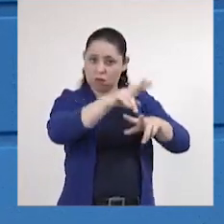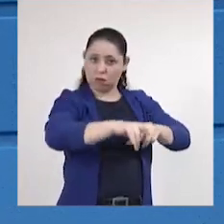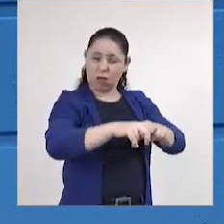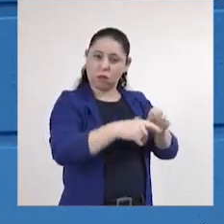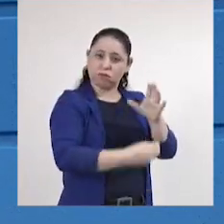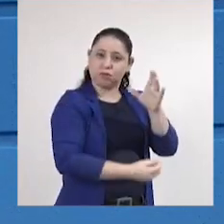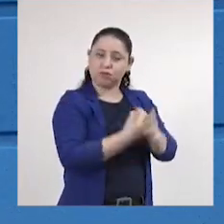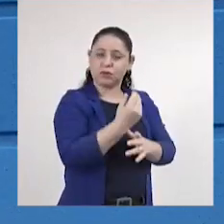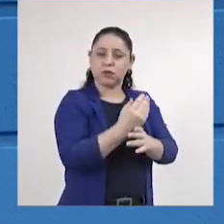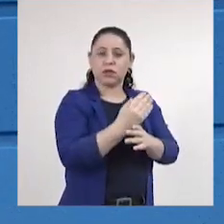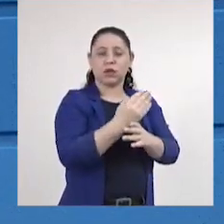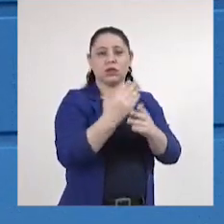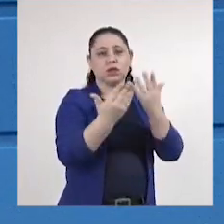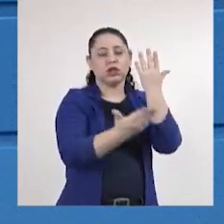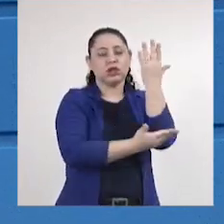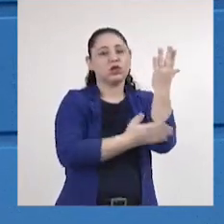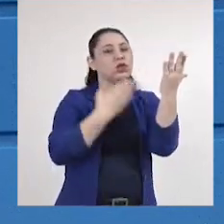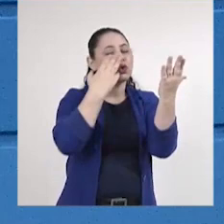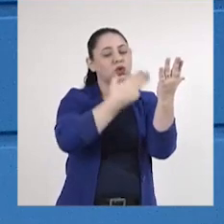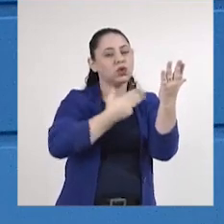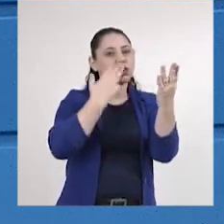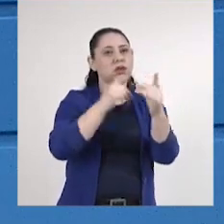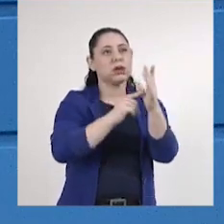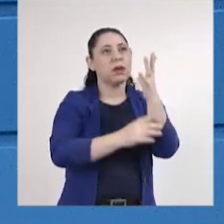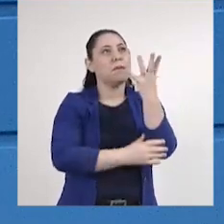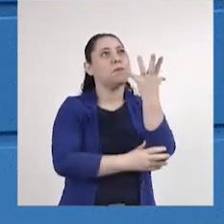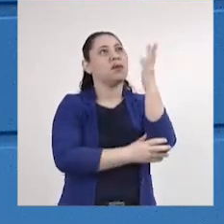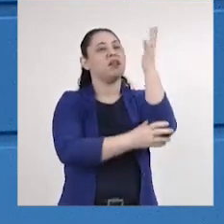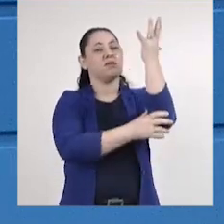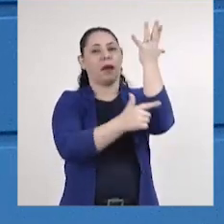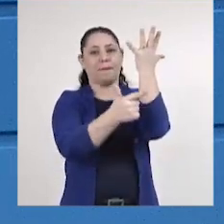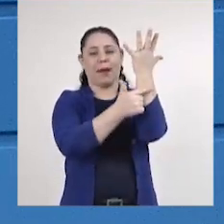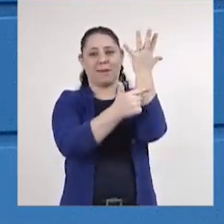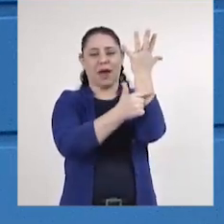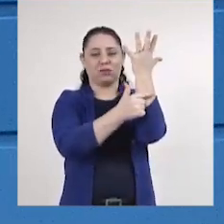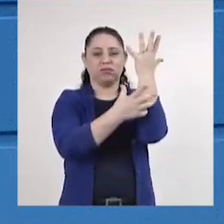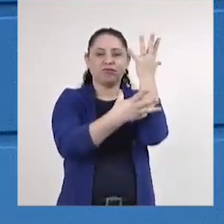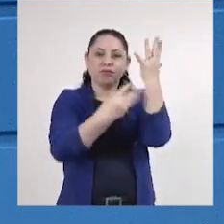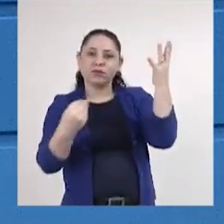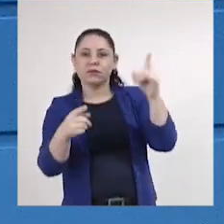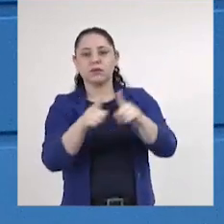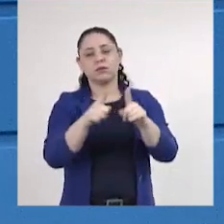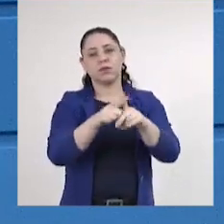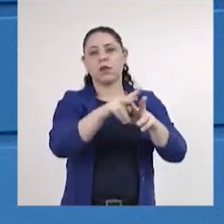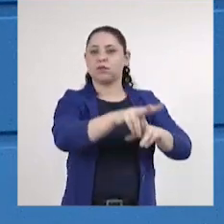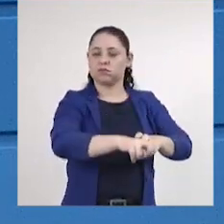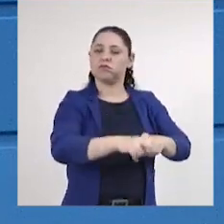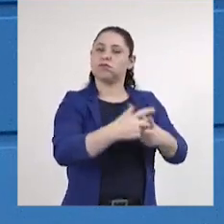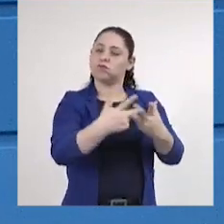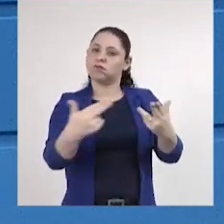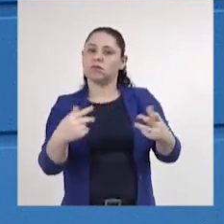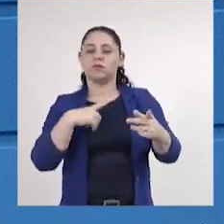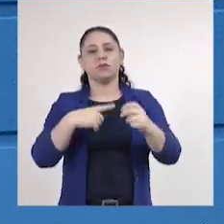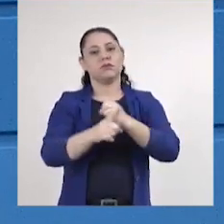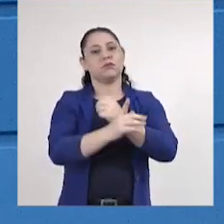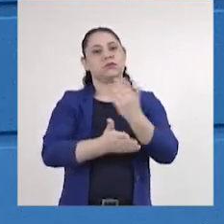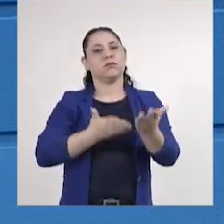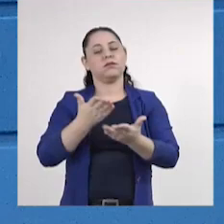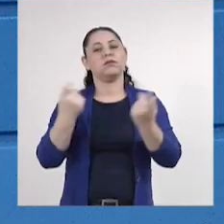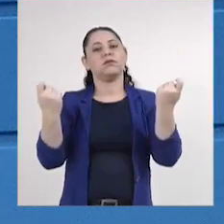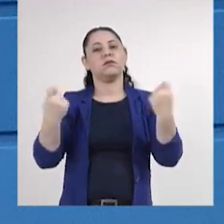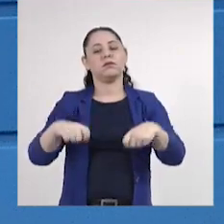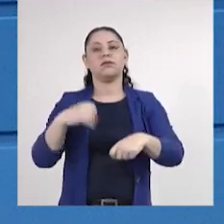que produzem cana e eucalipto para a fabricação de celulose, além da atividade pecuária. O atendimento da presente